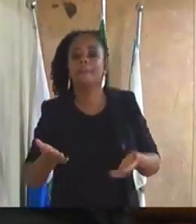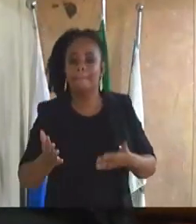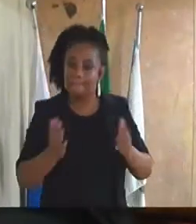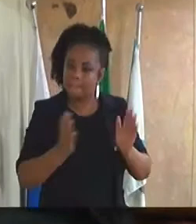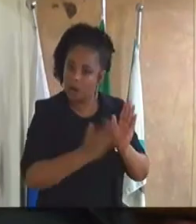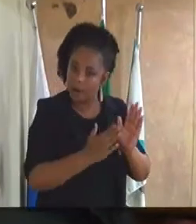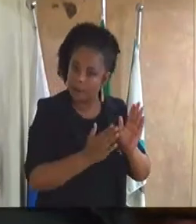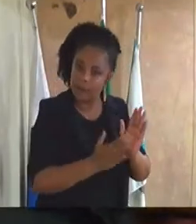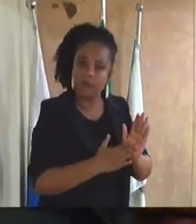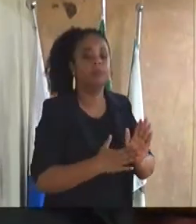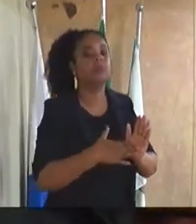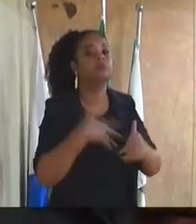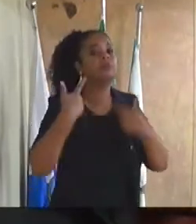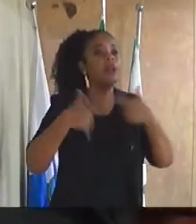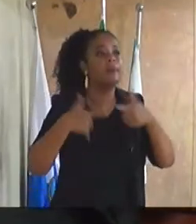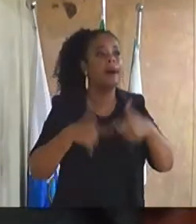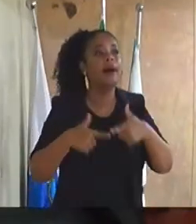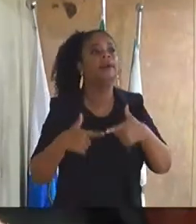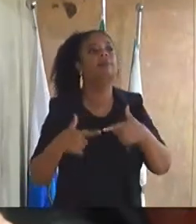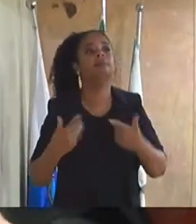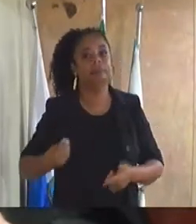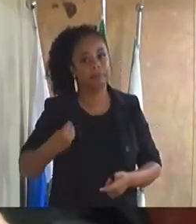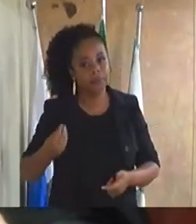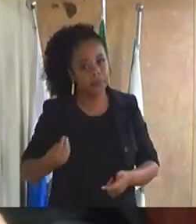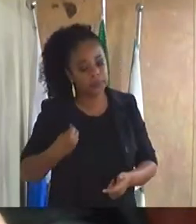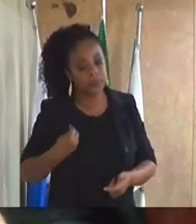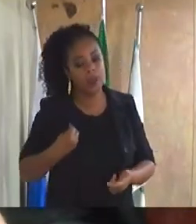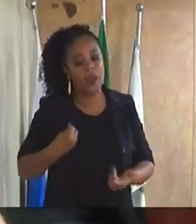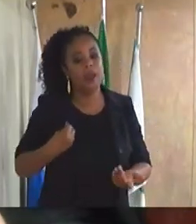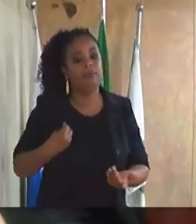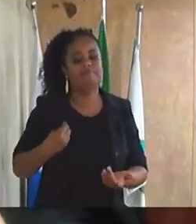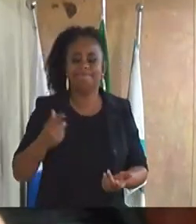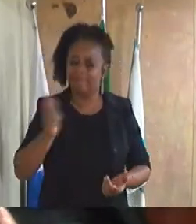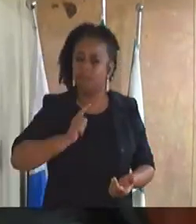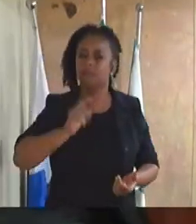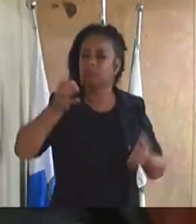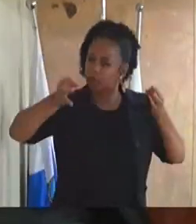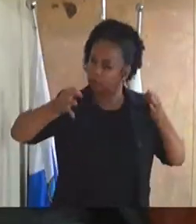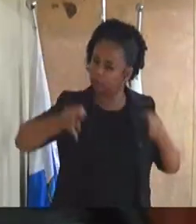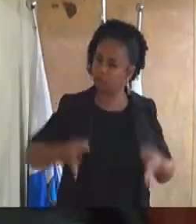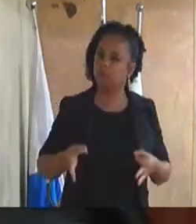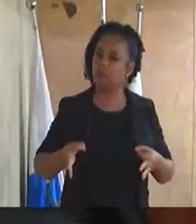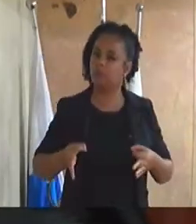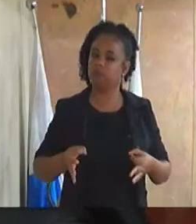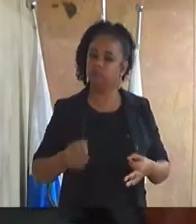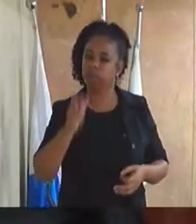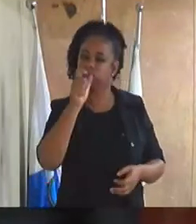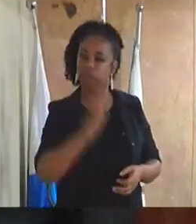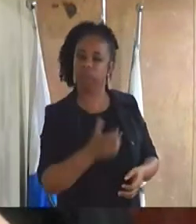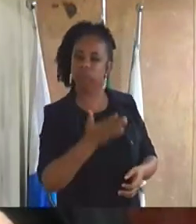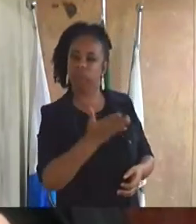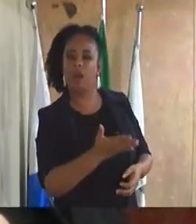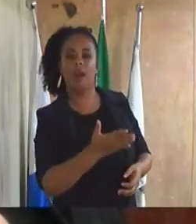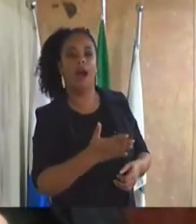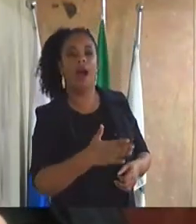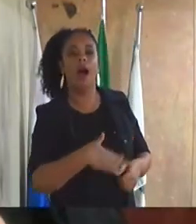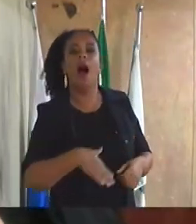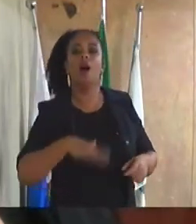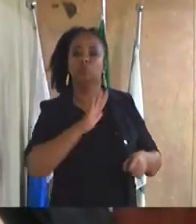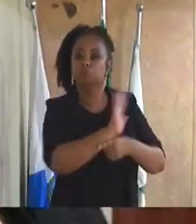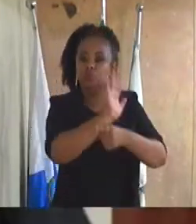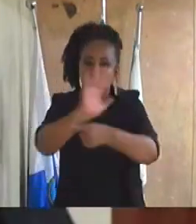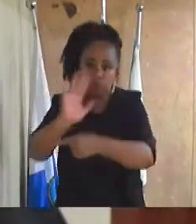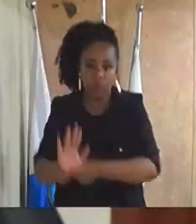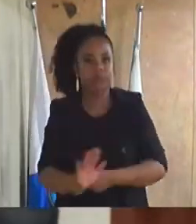fez entendeu e eu tenho eu tenho certeza que vossa excelência soma muito lá na secretaria